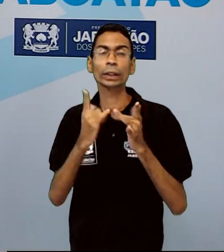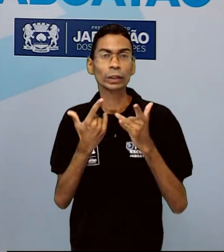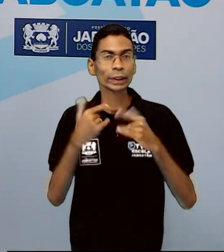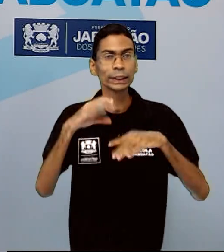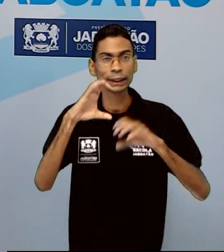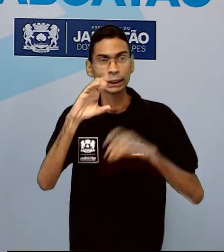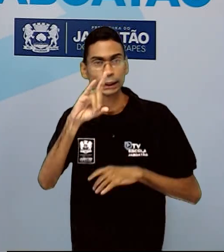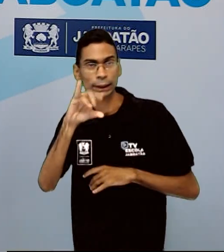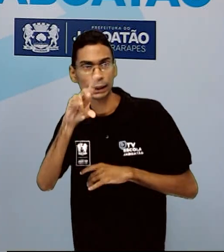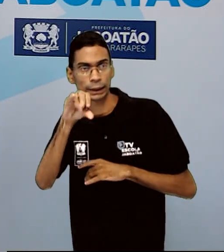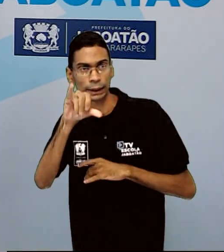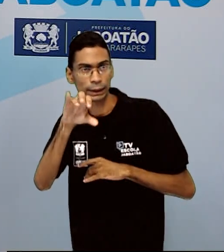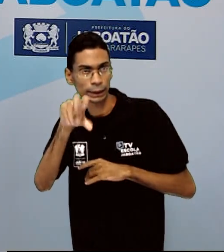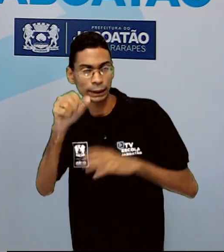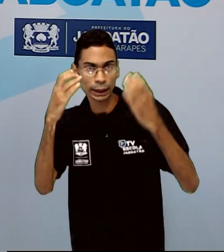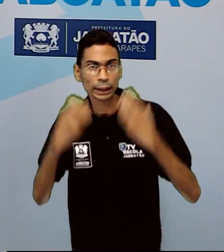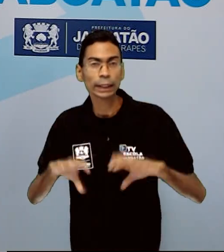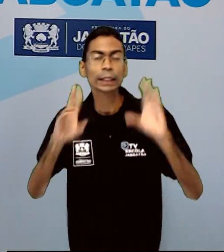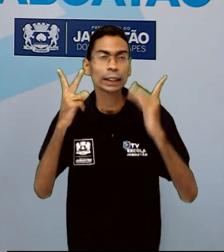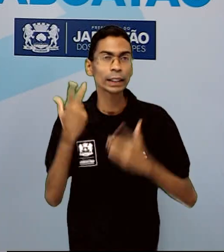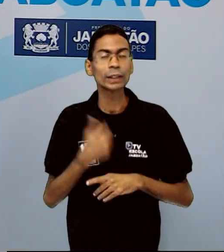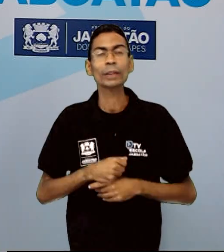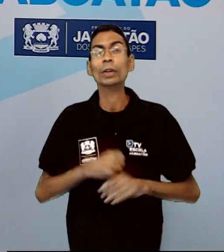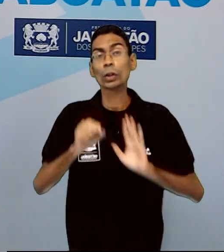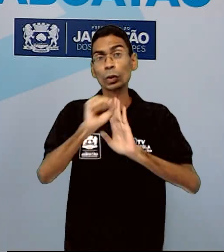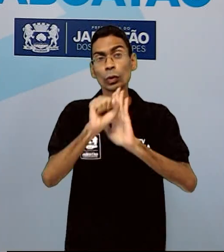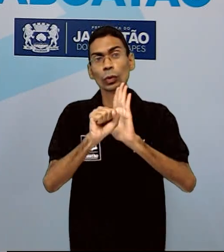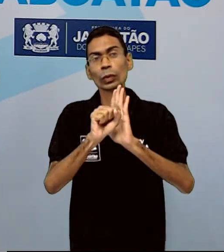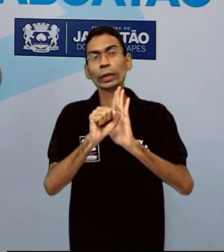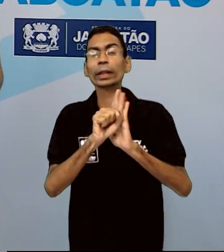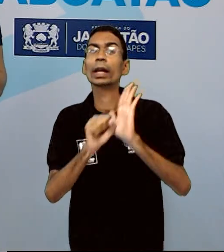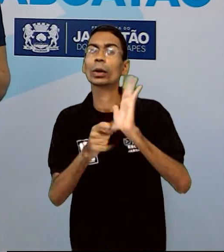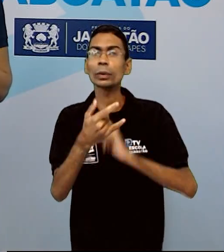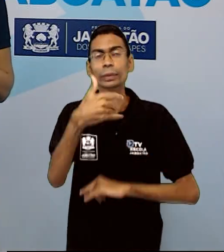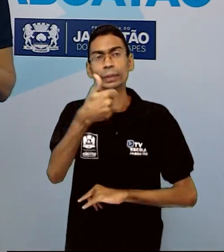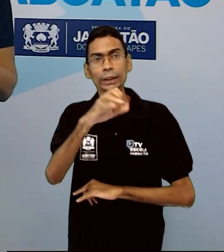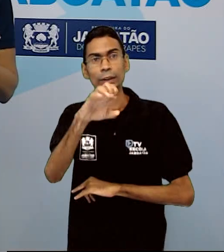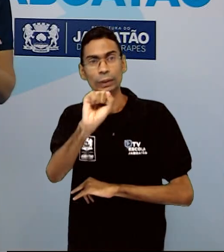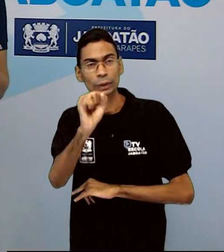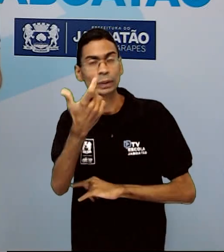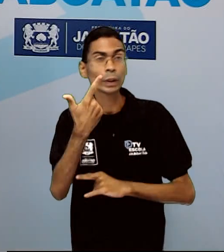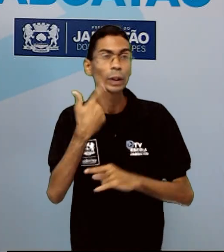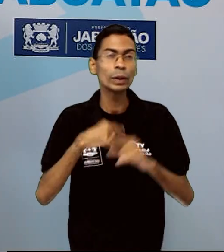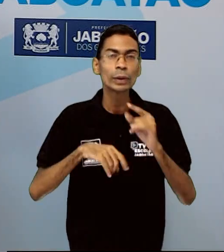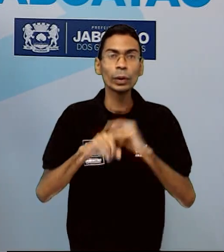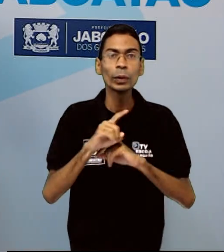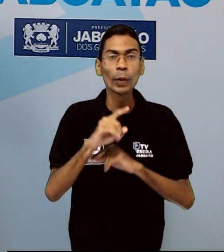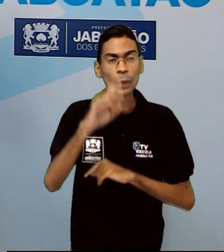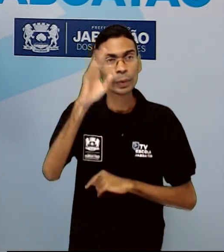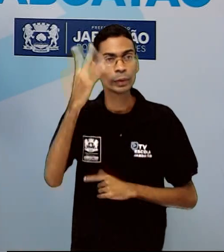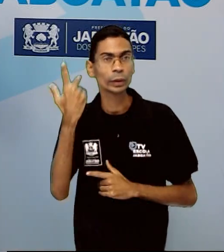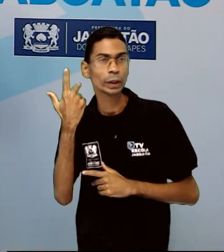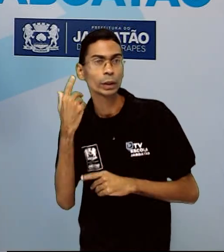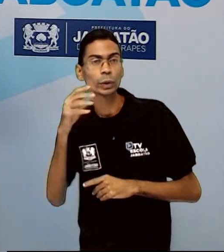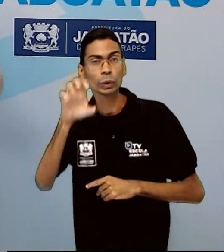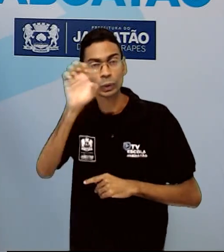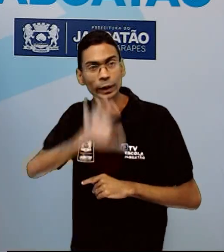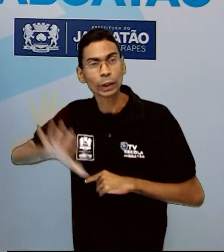17 e 18, a maioria dos estados europeus era governada por reis com poderes